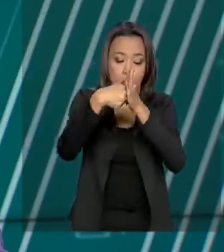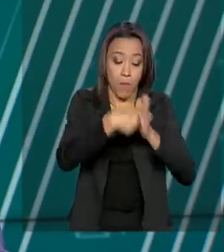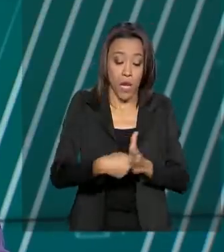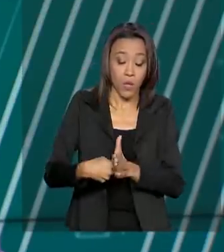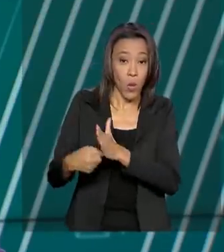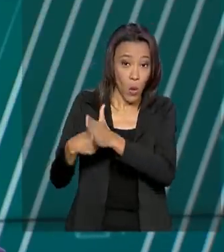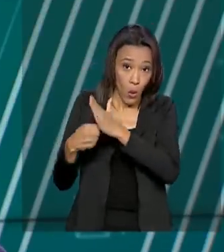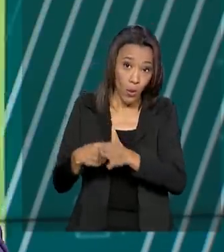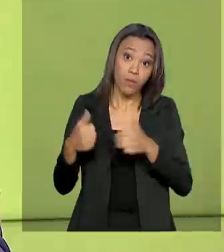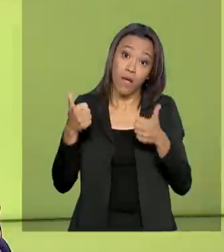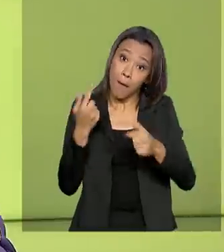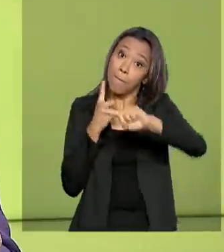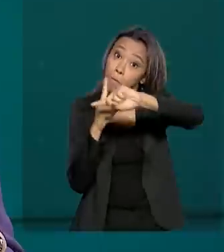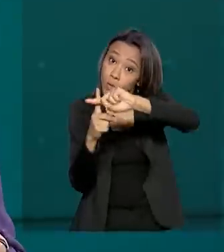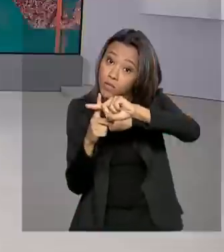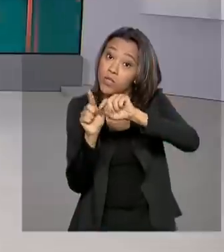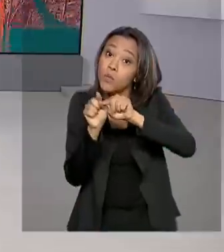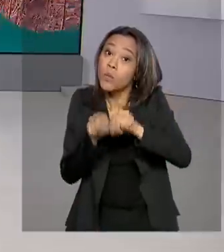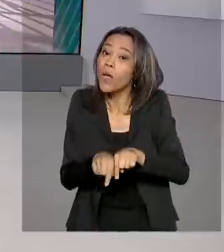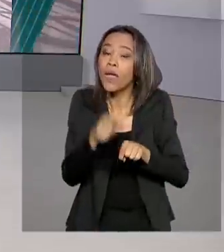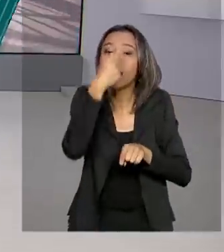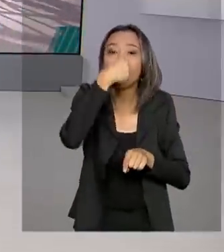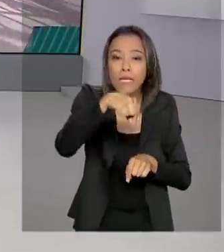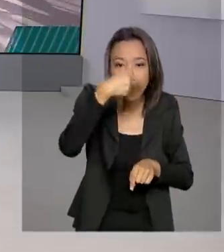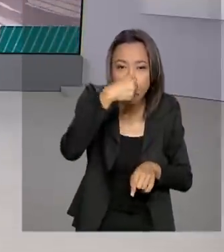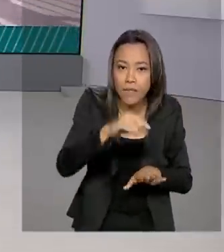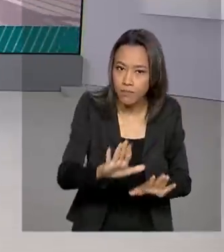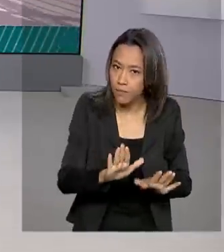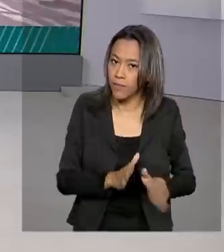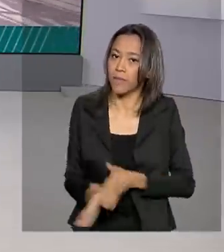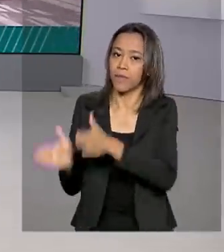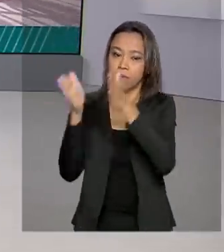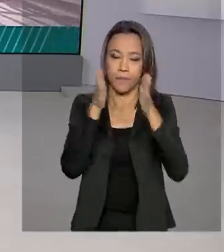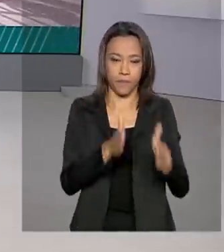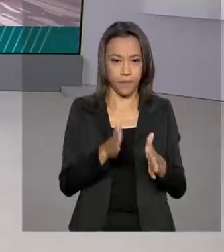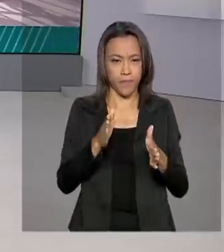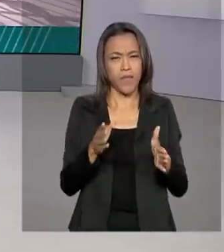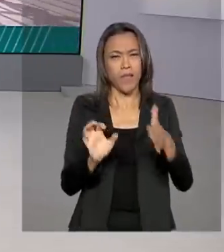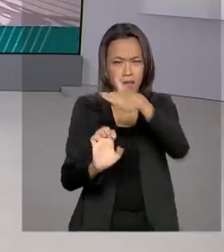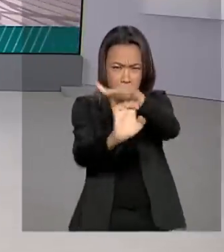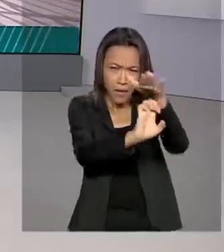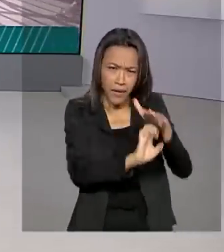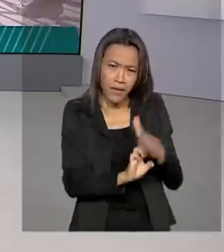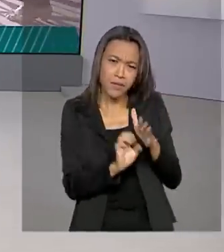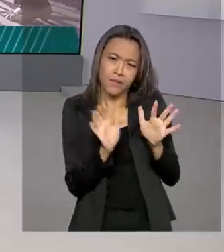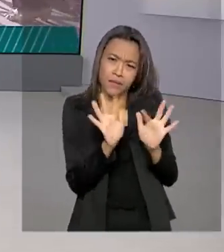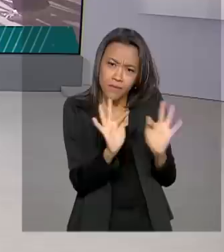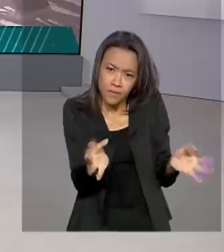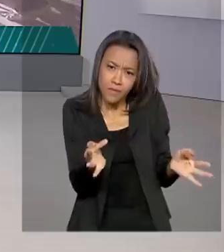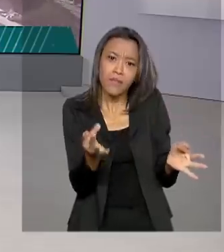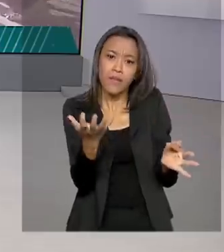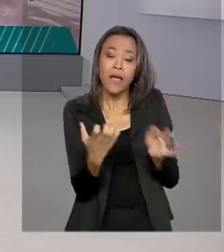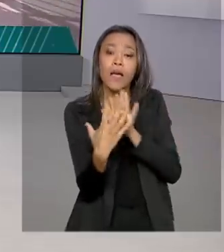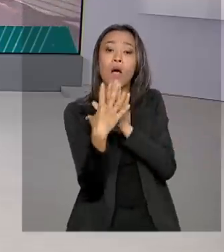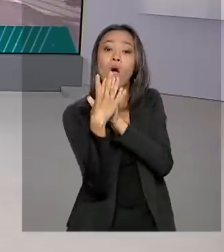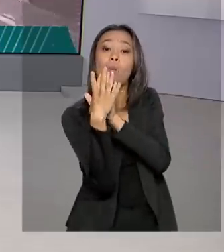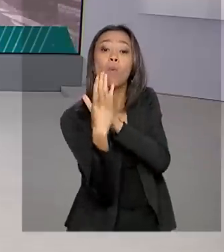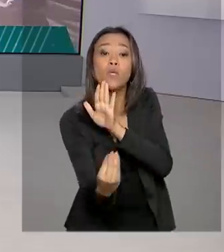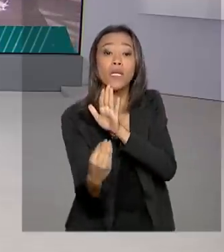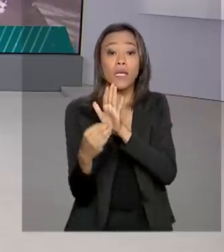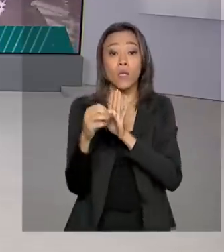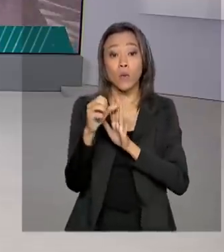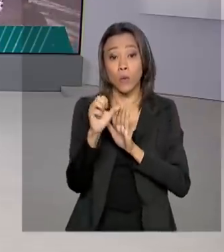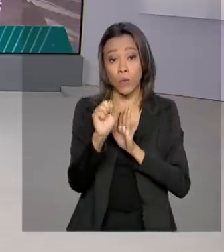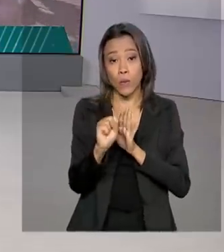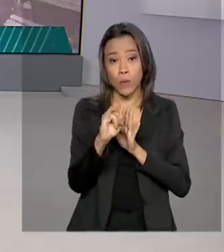deram positivo para a gripe. Pequenas empresas que desejam permanecer ou optar pelo Simples Nacional têm